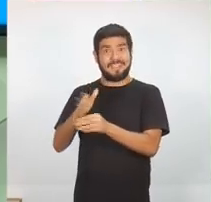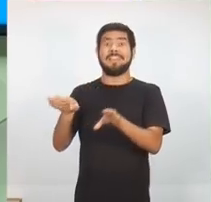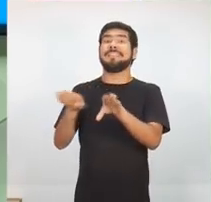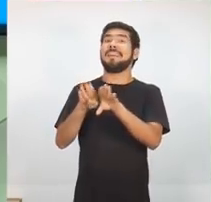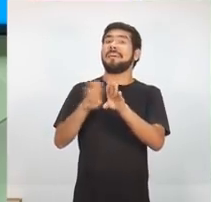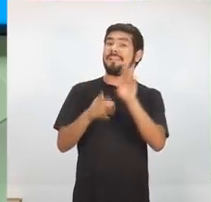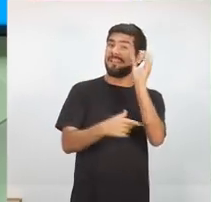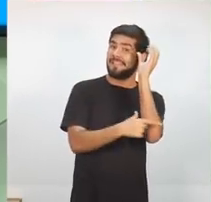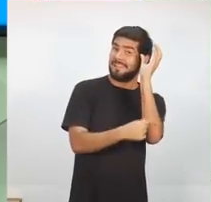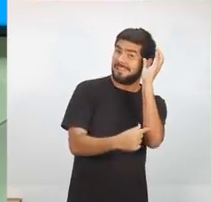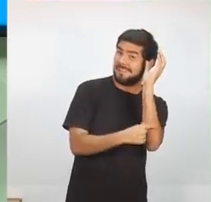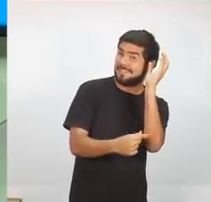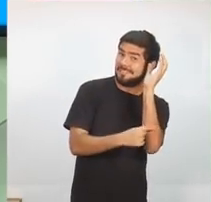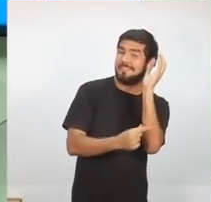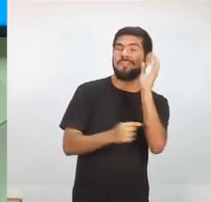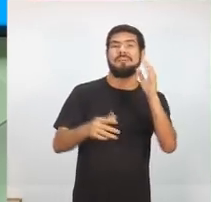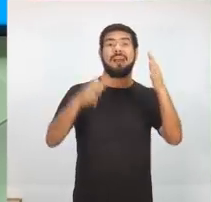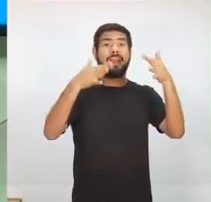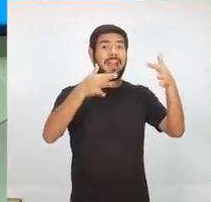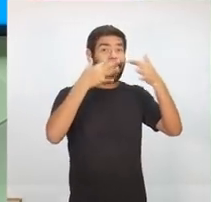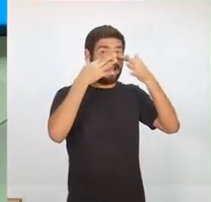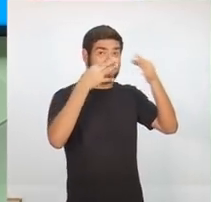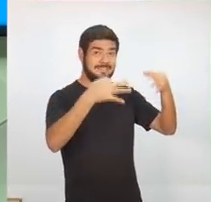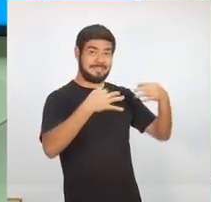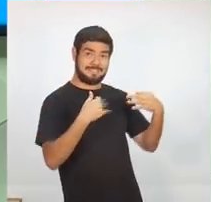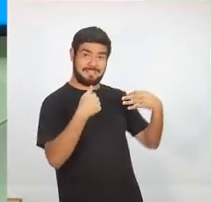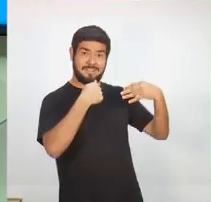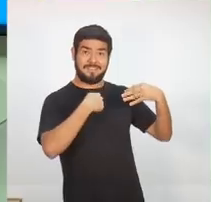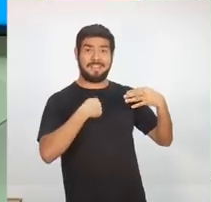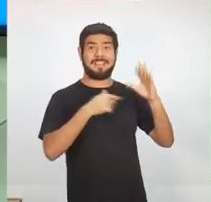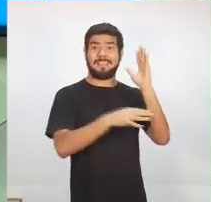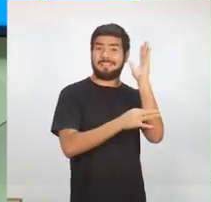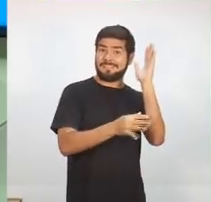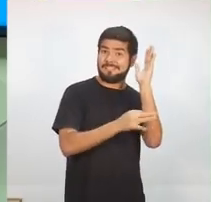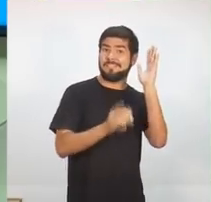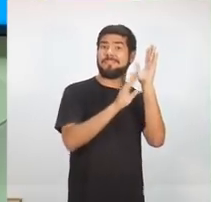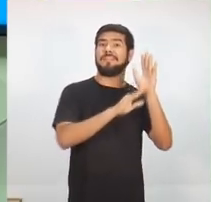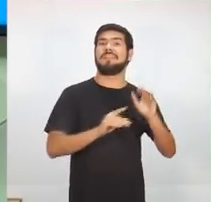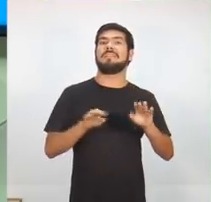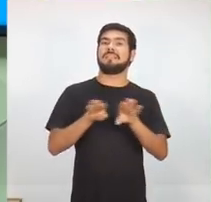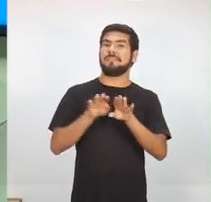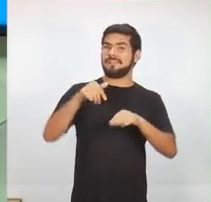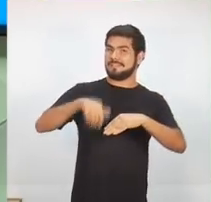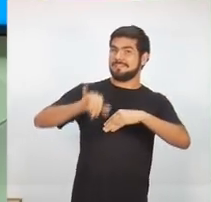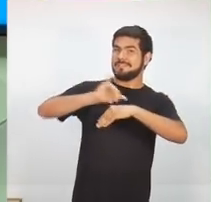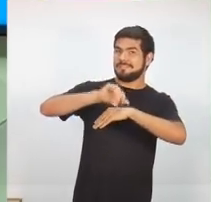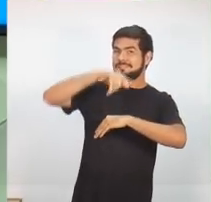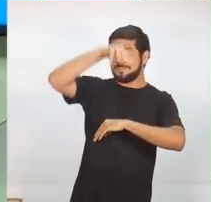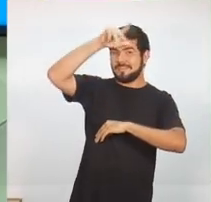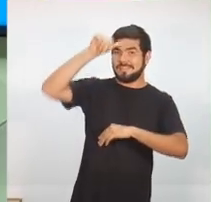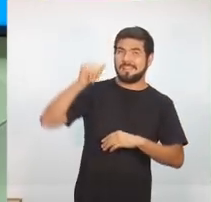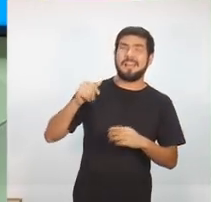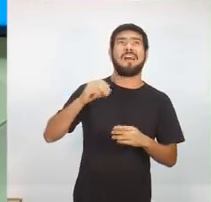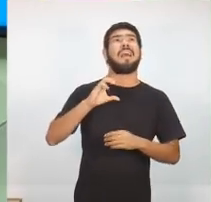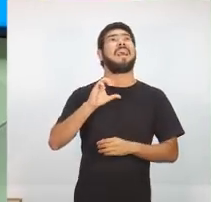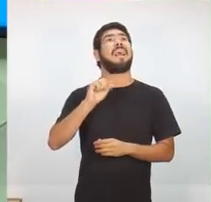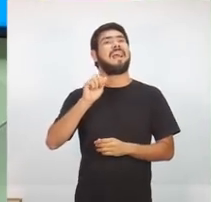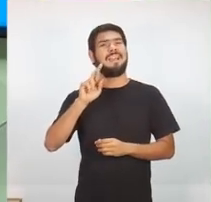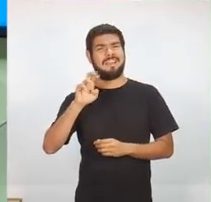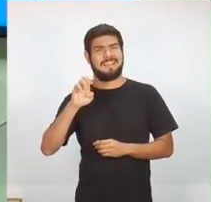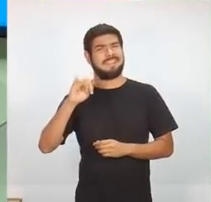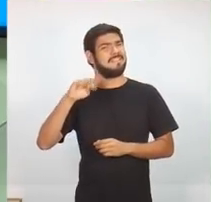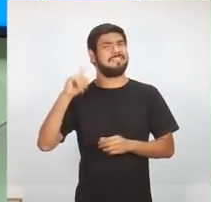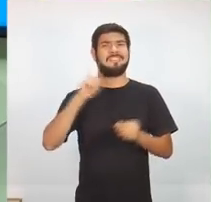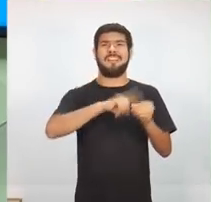Iranduba, atenção Iranduba, um grande abraço para todo mundo da região metropolitana de Manaus, Careiro da Várzea, Cacau Pereira,